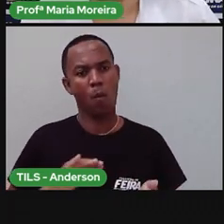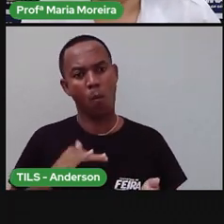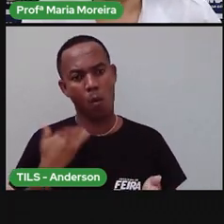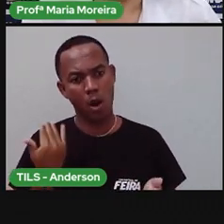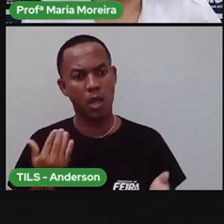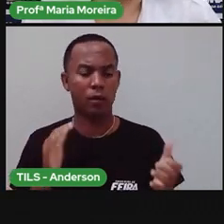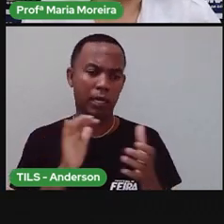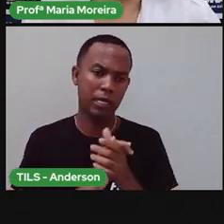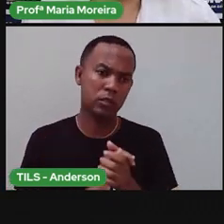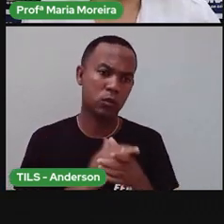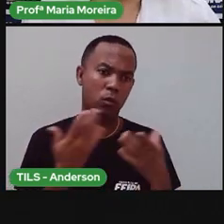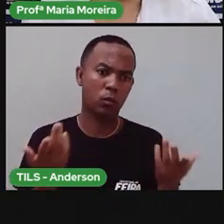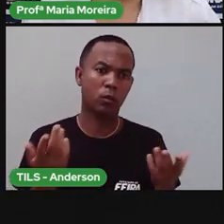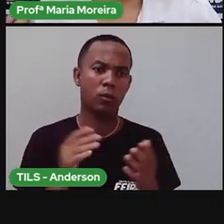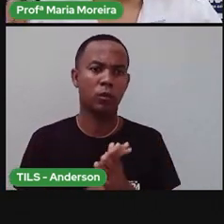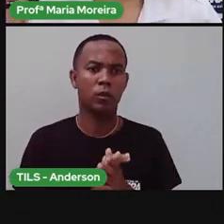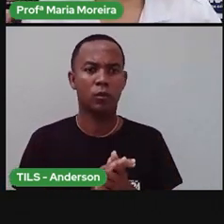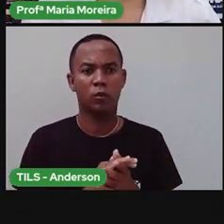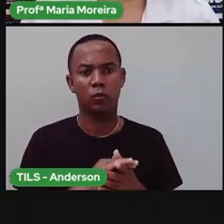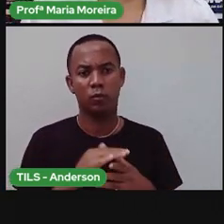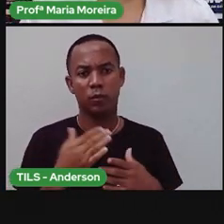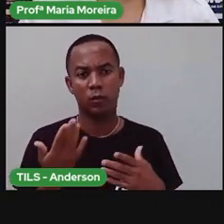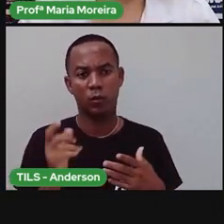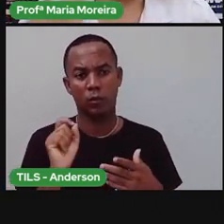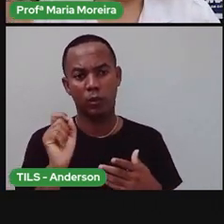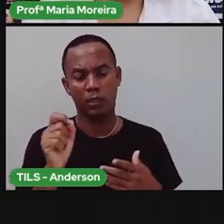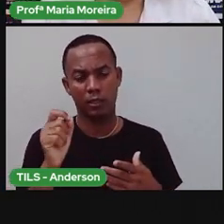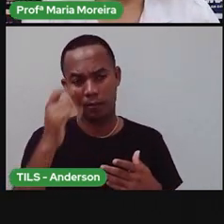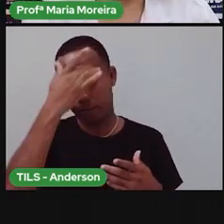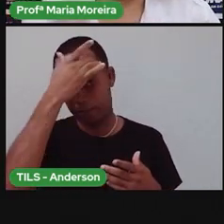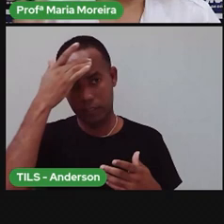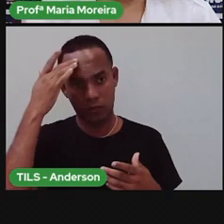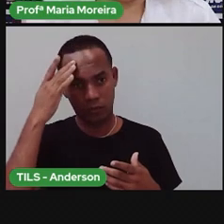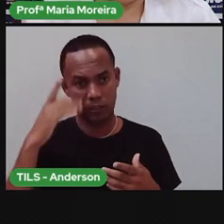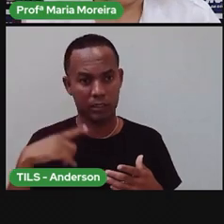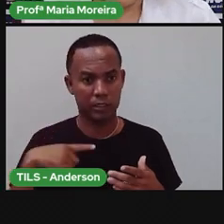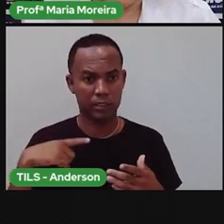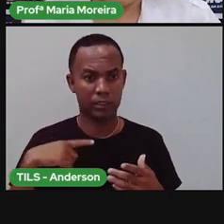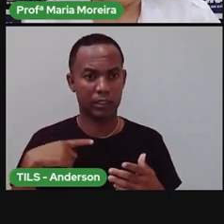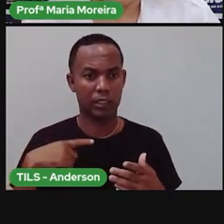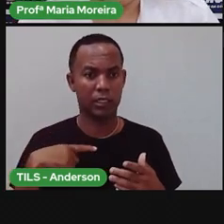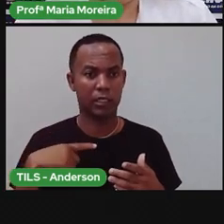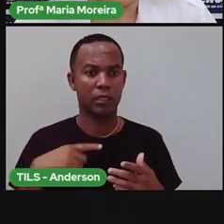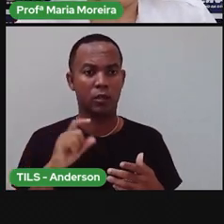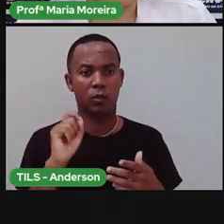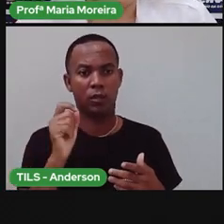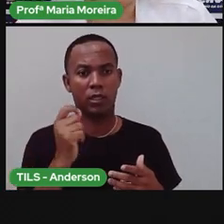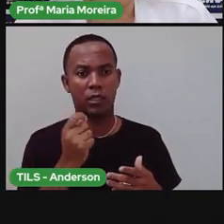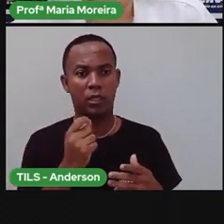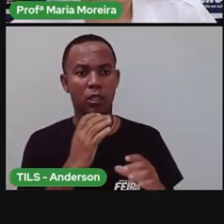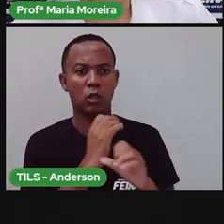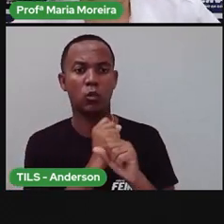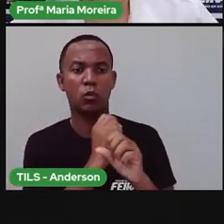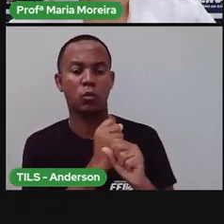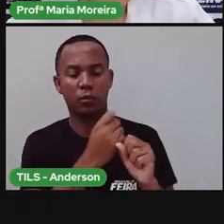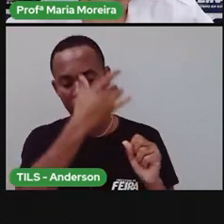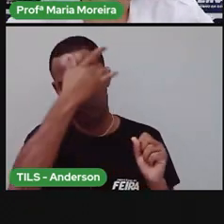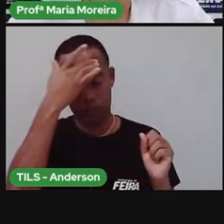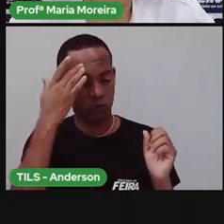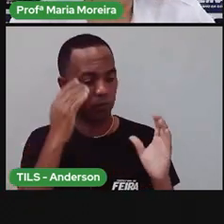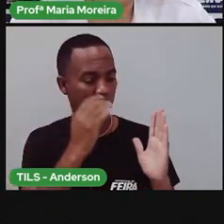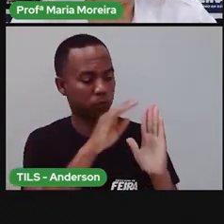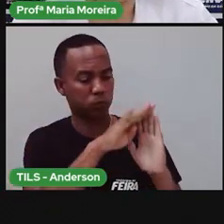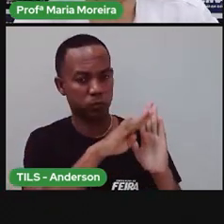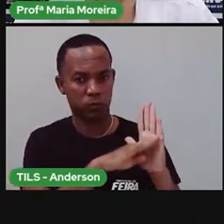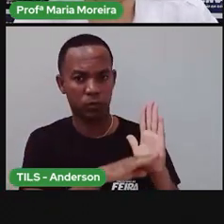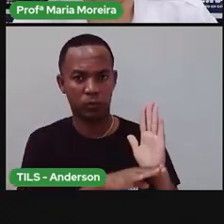casou. Pra que aconteça o quê? As pessoas tenham números para administrar essas cidades. Certo? E aí, nesse caso aqui,